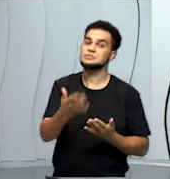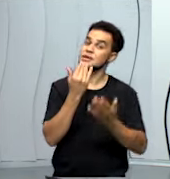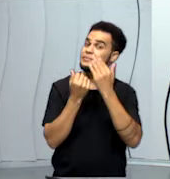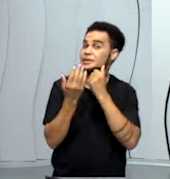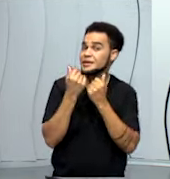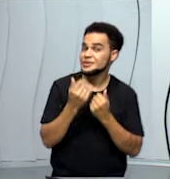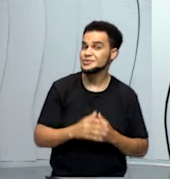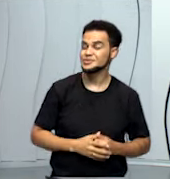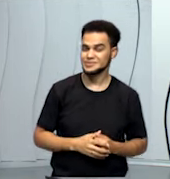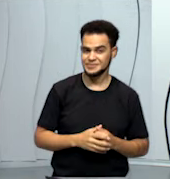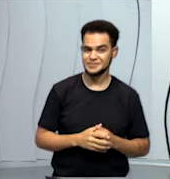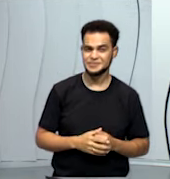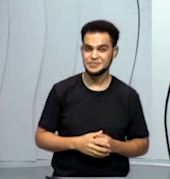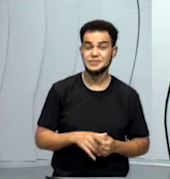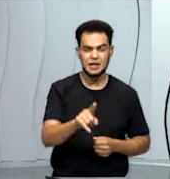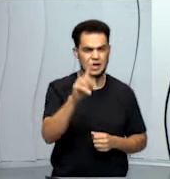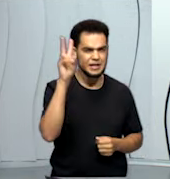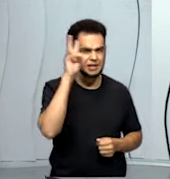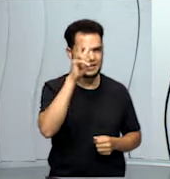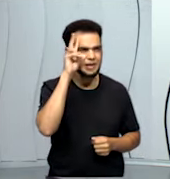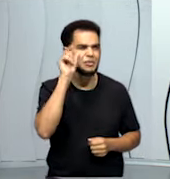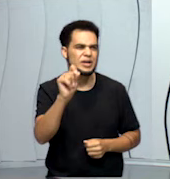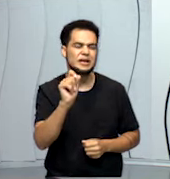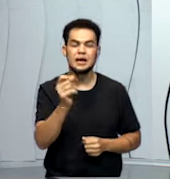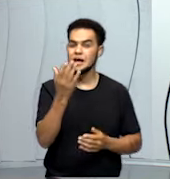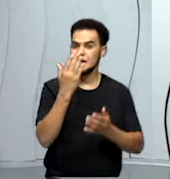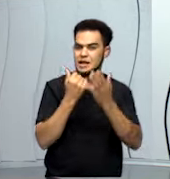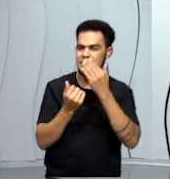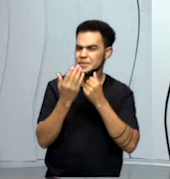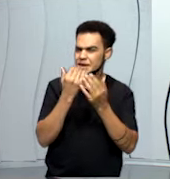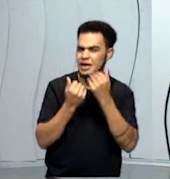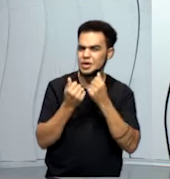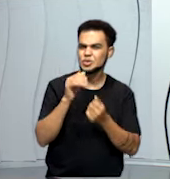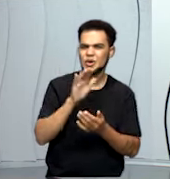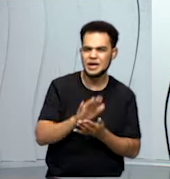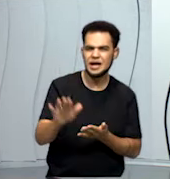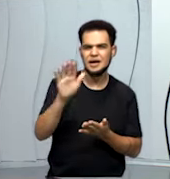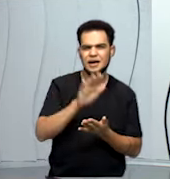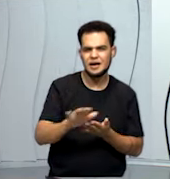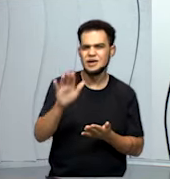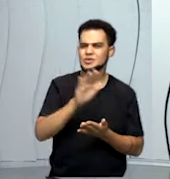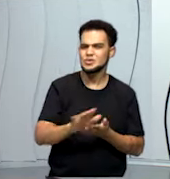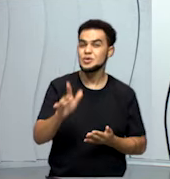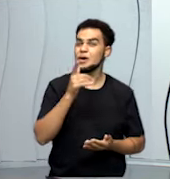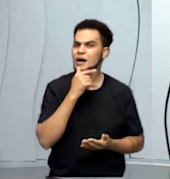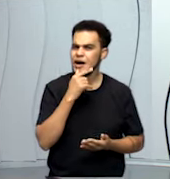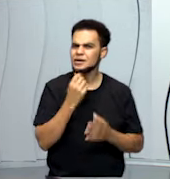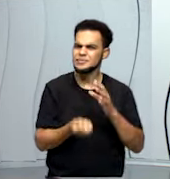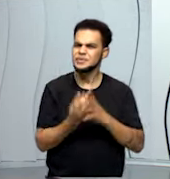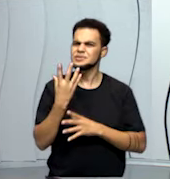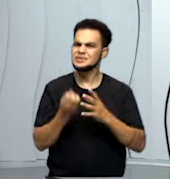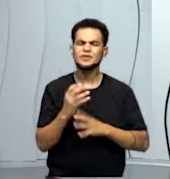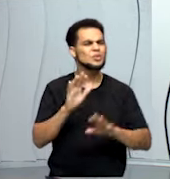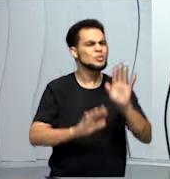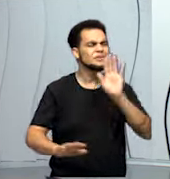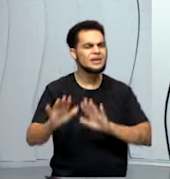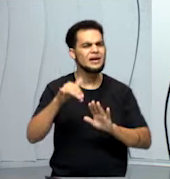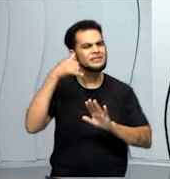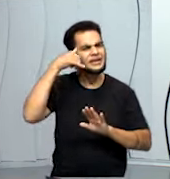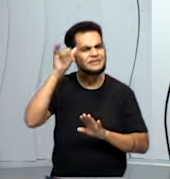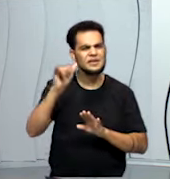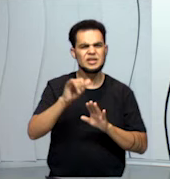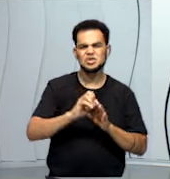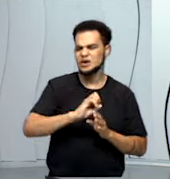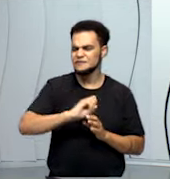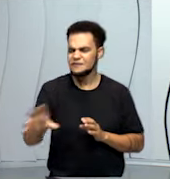Então, lembra que aquele alimento gastou muita água para ser produzido? Toma cuidado, não joga fora, serve